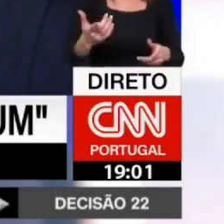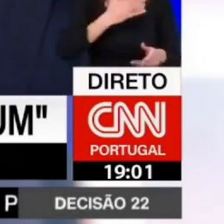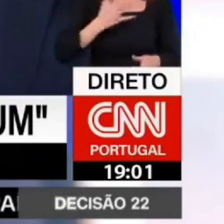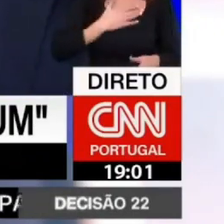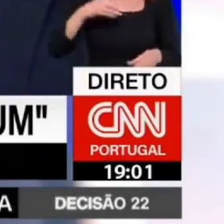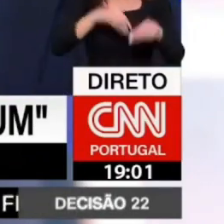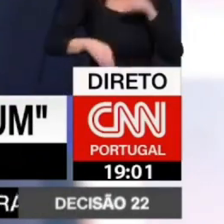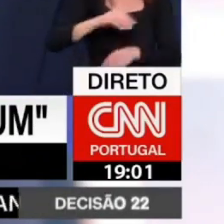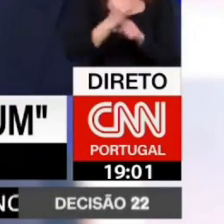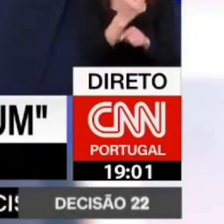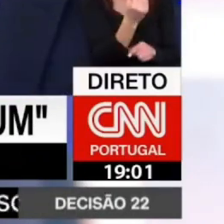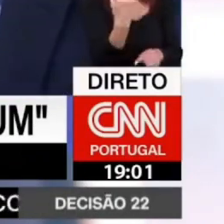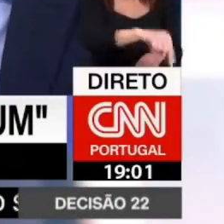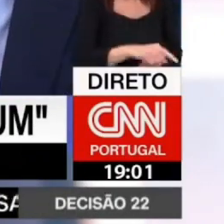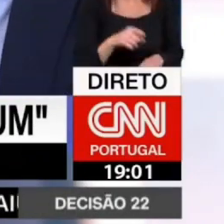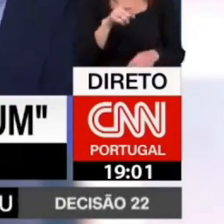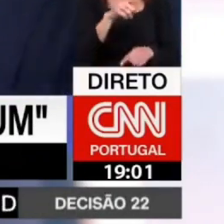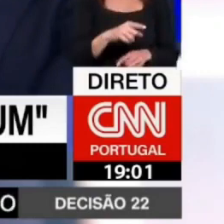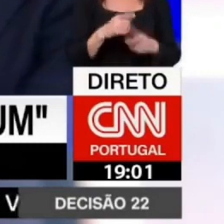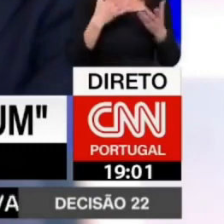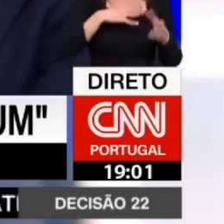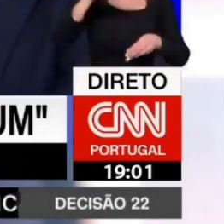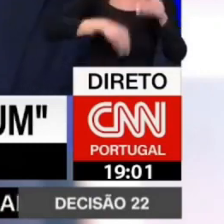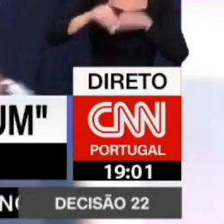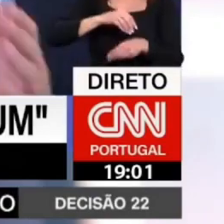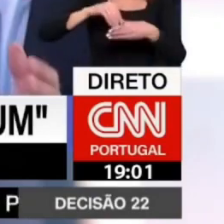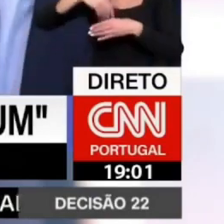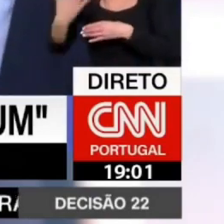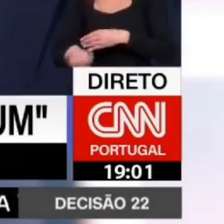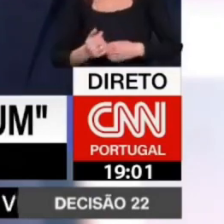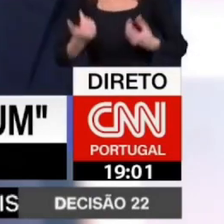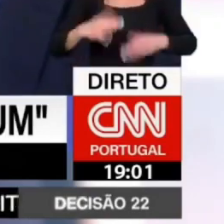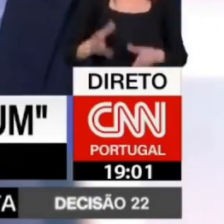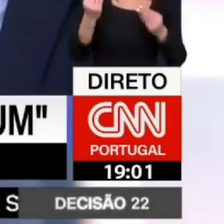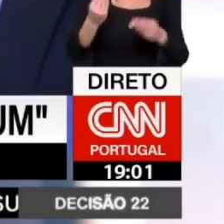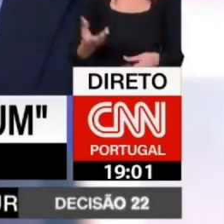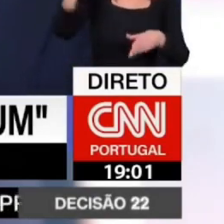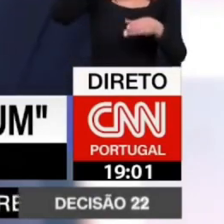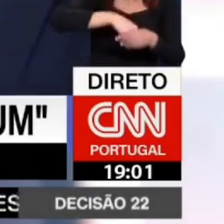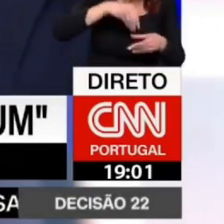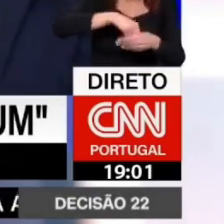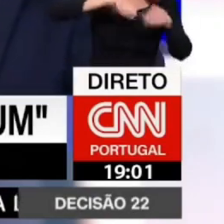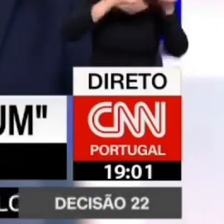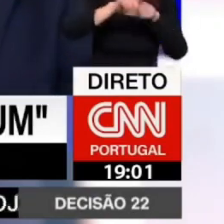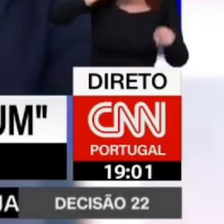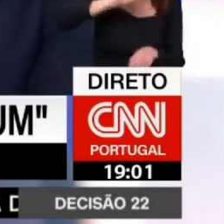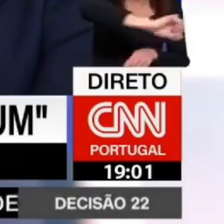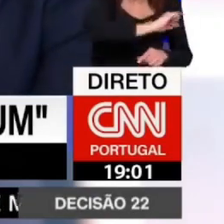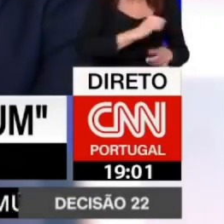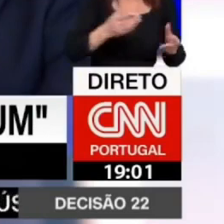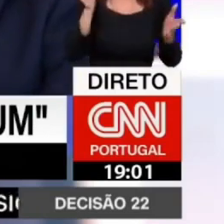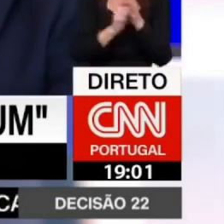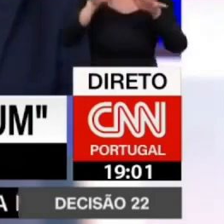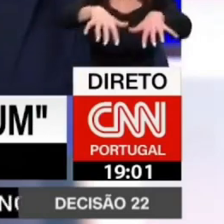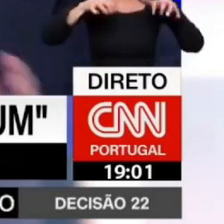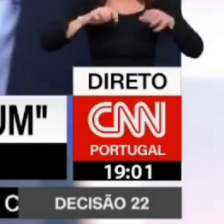ir em eleições. Teve medo. É muito simples. O Francisco Rodrigues dos Santos quer ir em eleições externas. Mas teve medo de ir às eleições dentro do seu próprio partido. Ou seja, marca um